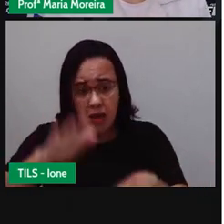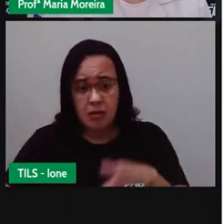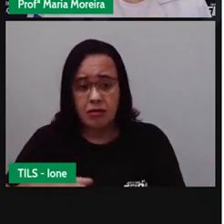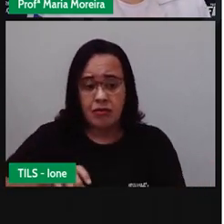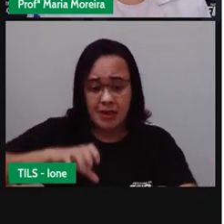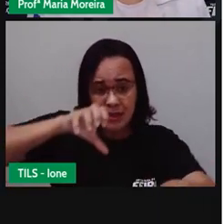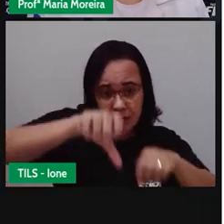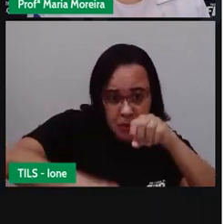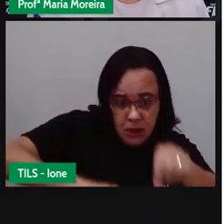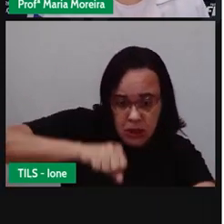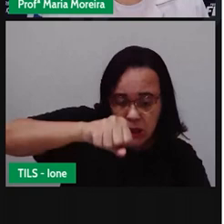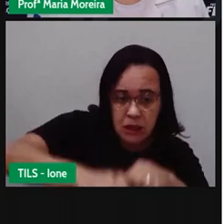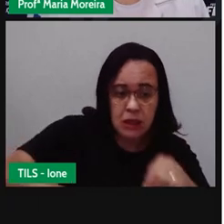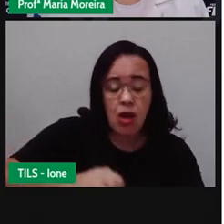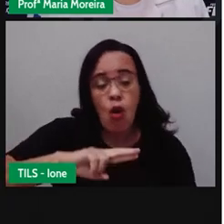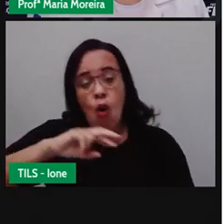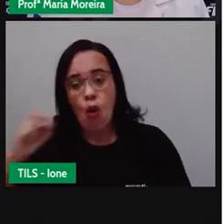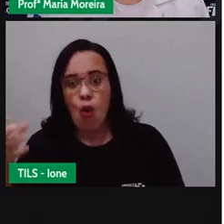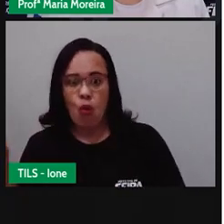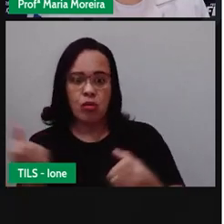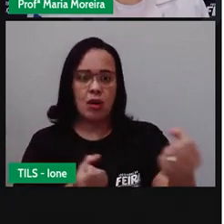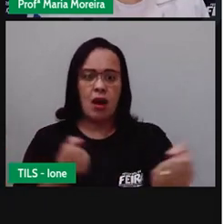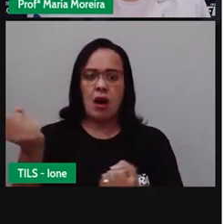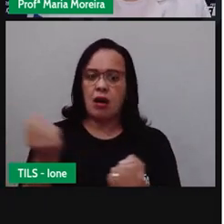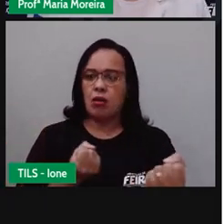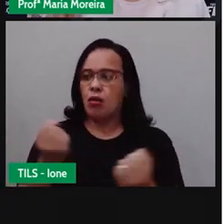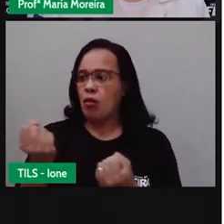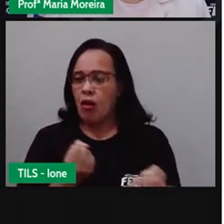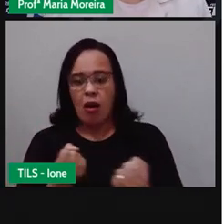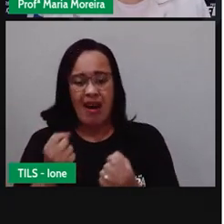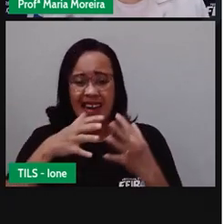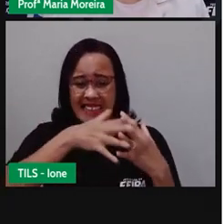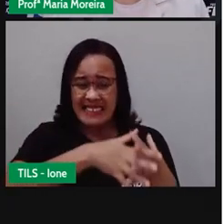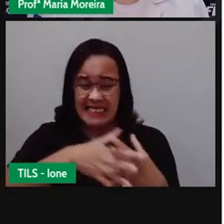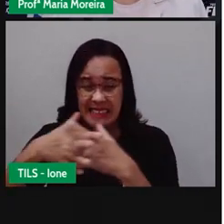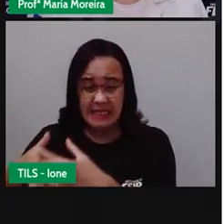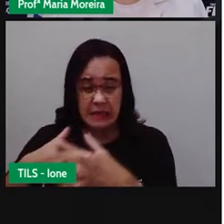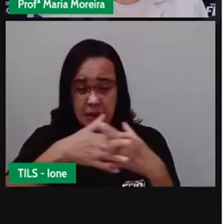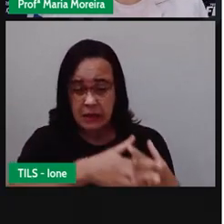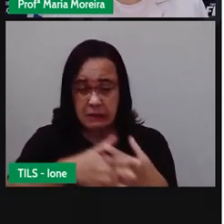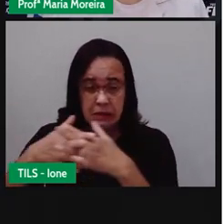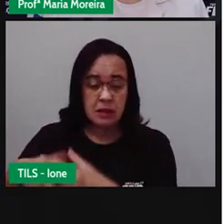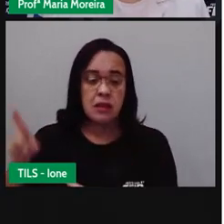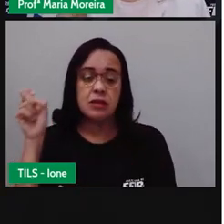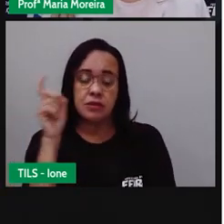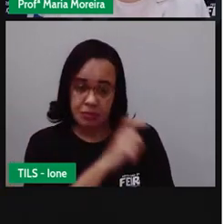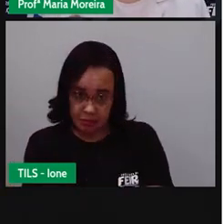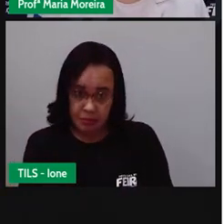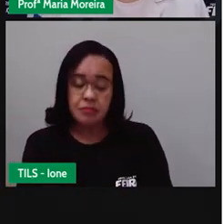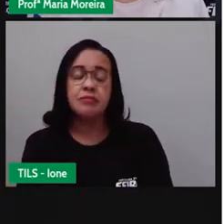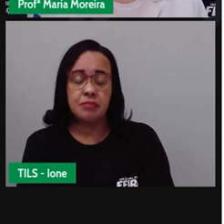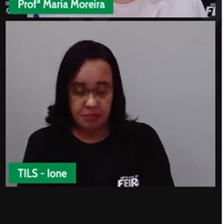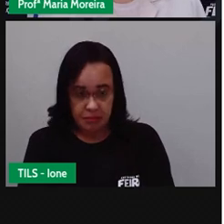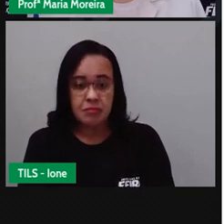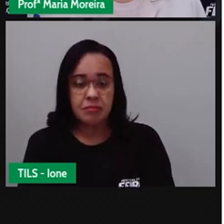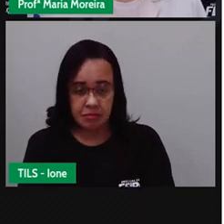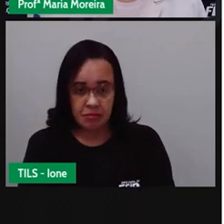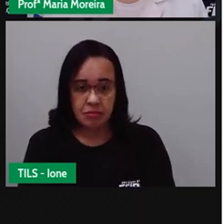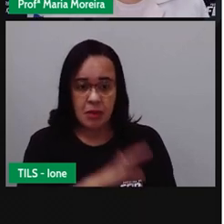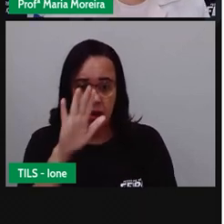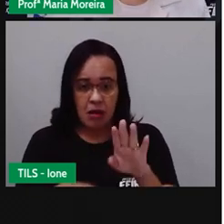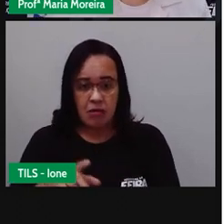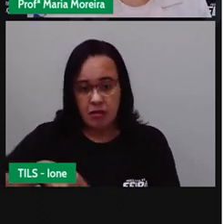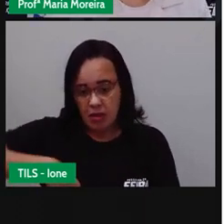é. Isso aí também faz parte da mobilidade, não isso? As ciclovias ou aí também chamadas de ciclofaixas. Na nossa